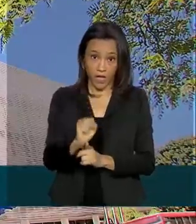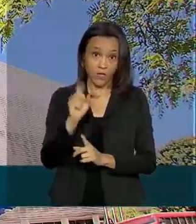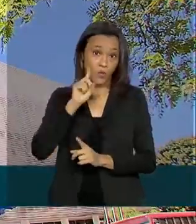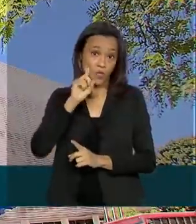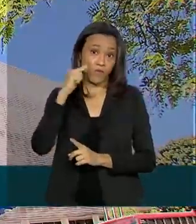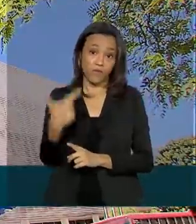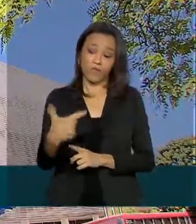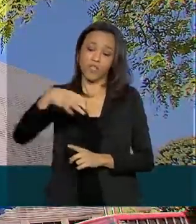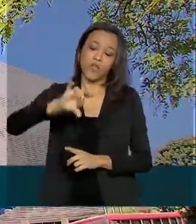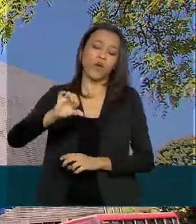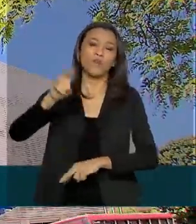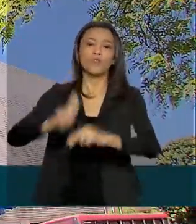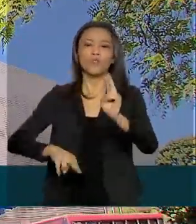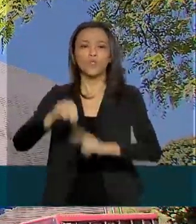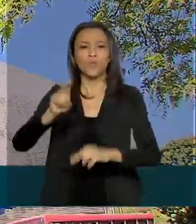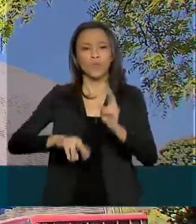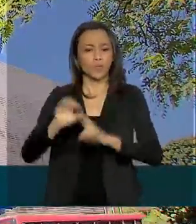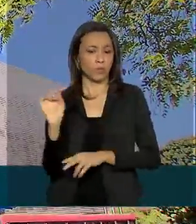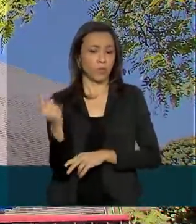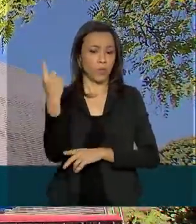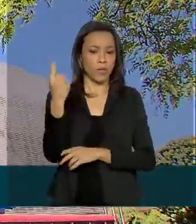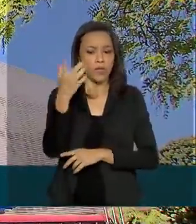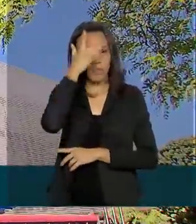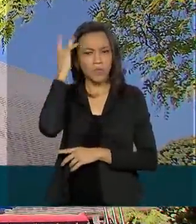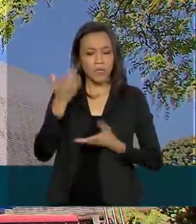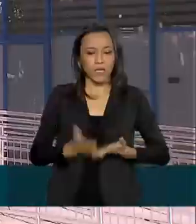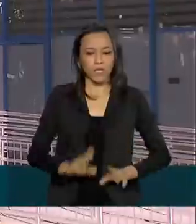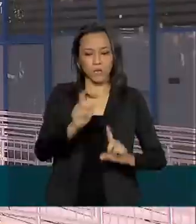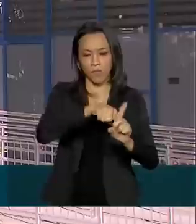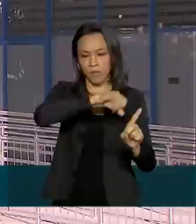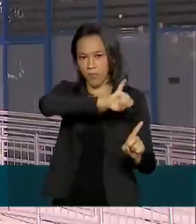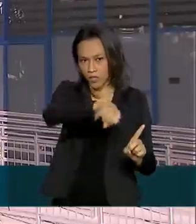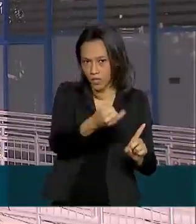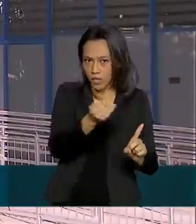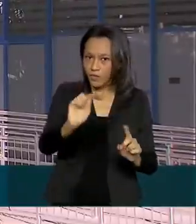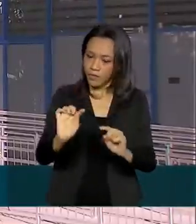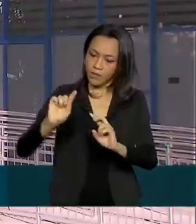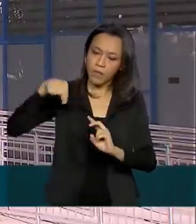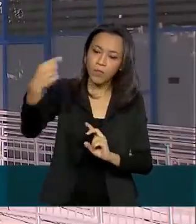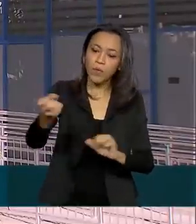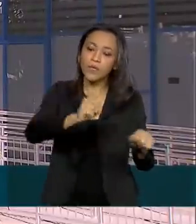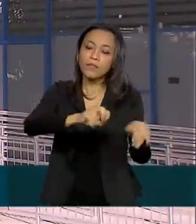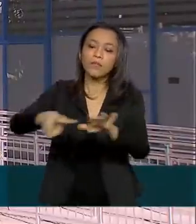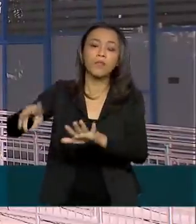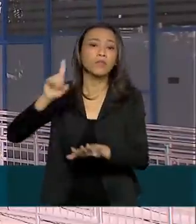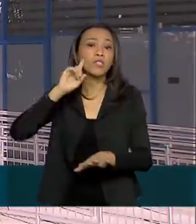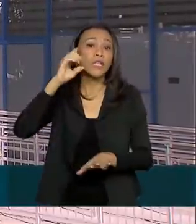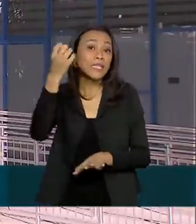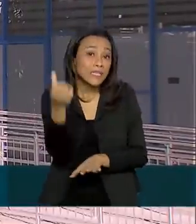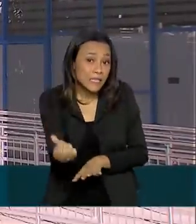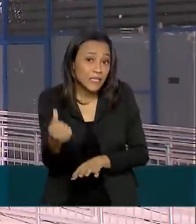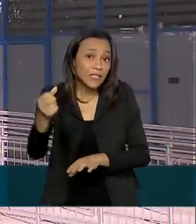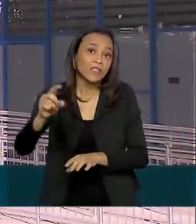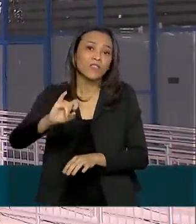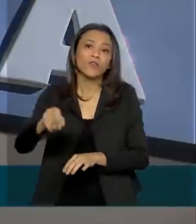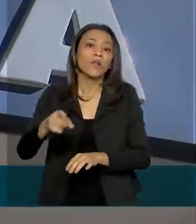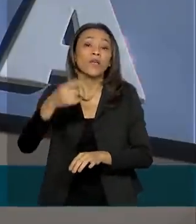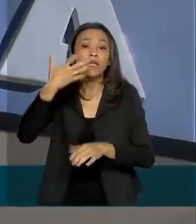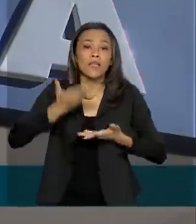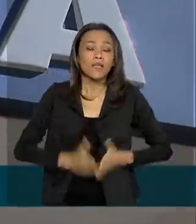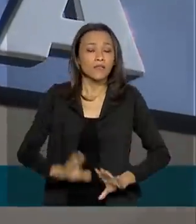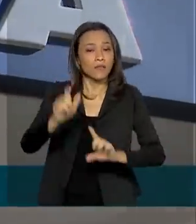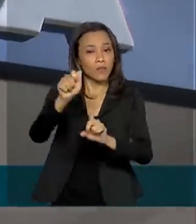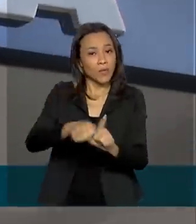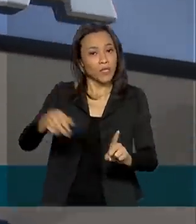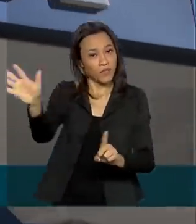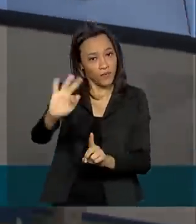Os primeiros a receber serão as pessoas nascidas em janeiro e na semana seguinte, dia 6 de julho, os nascidos em fevereiro. O